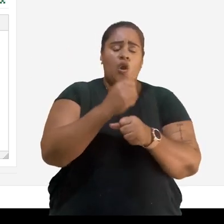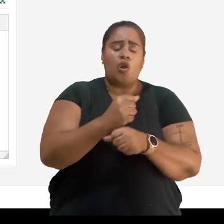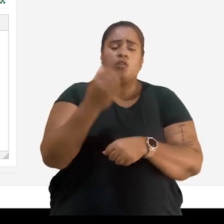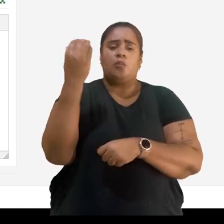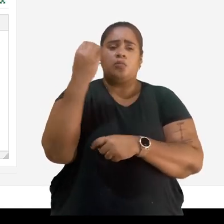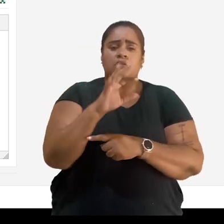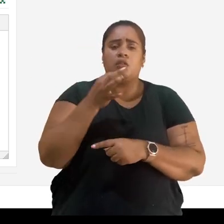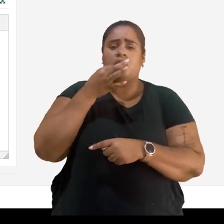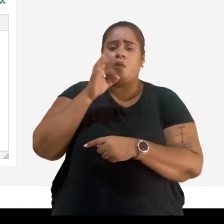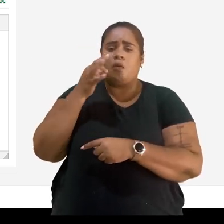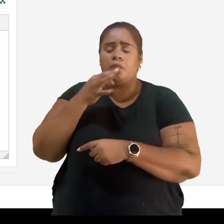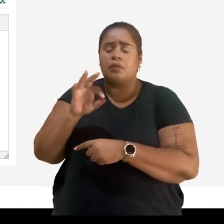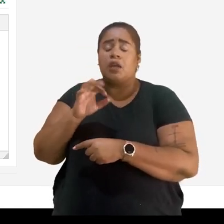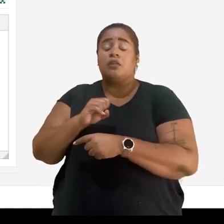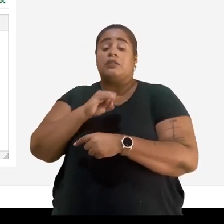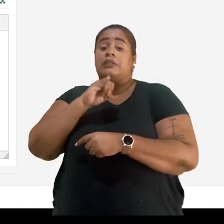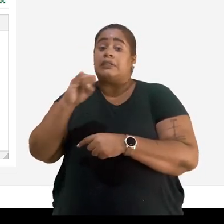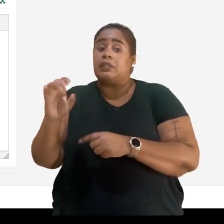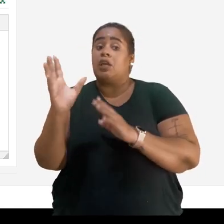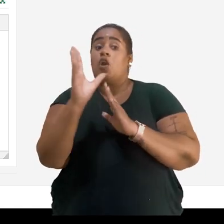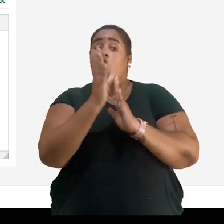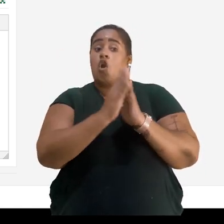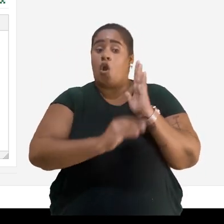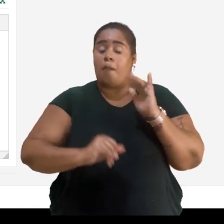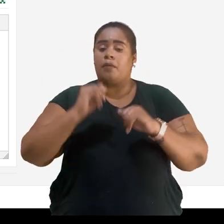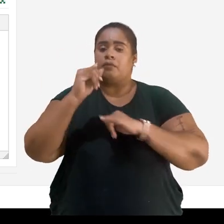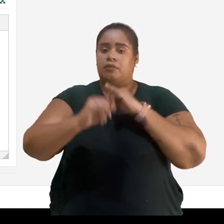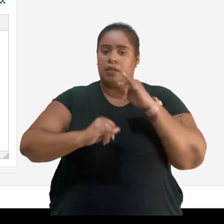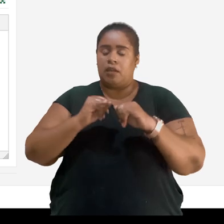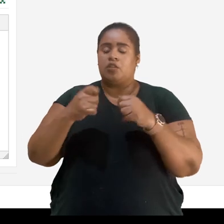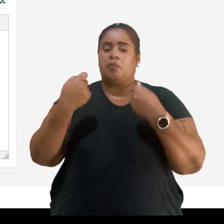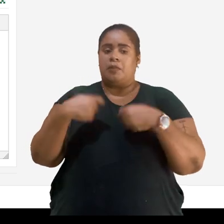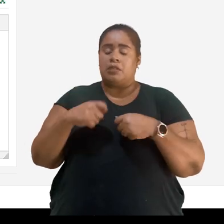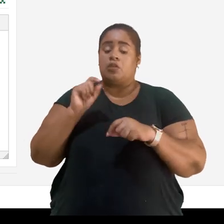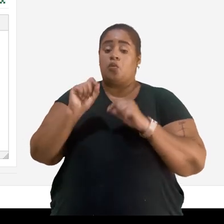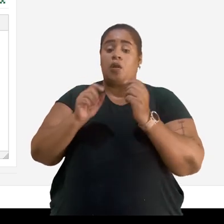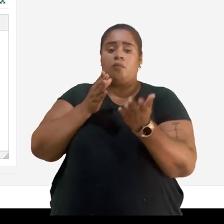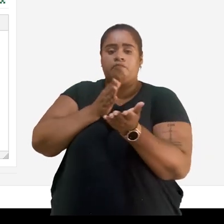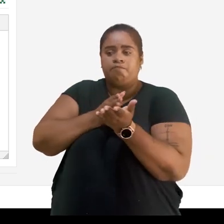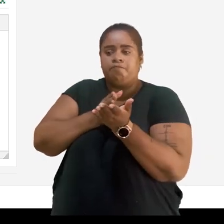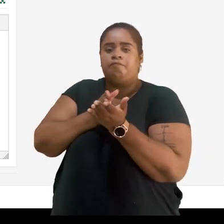nota, de lançamento do comentário. Até